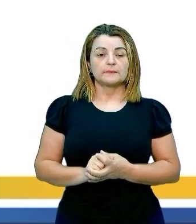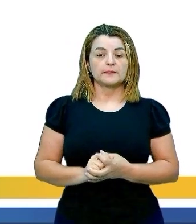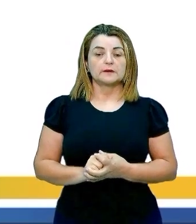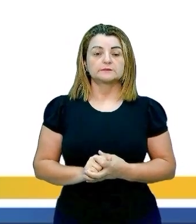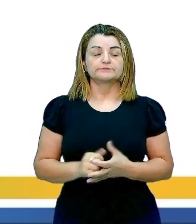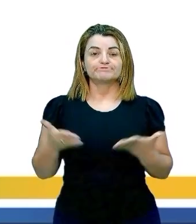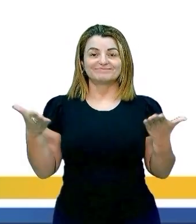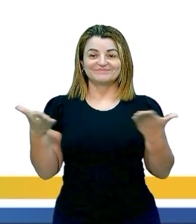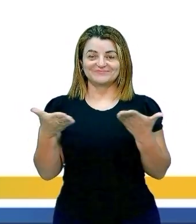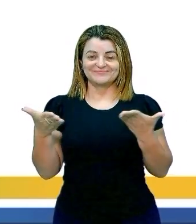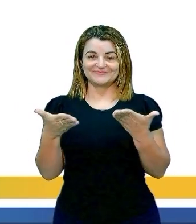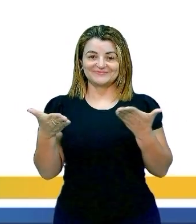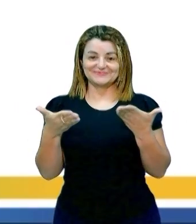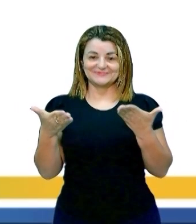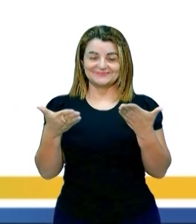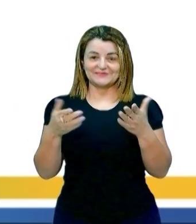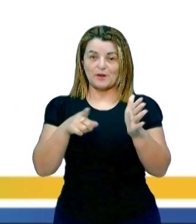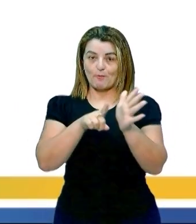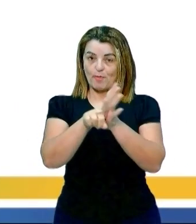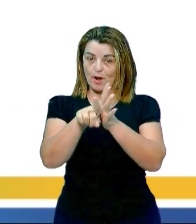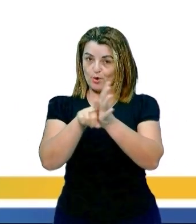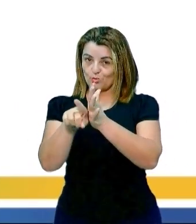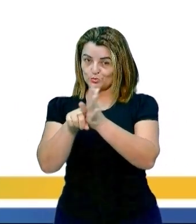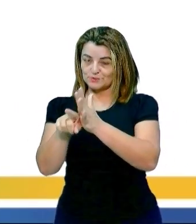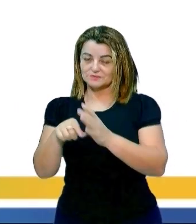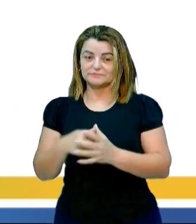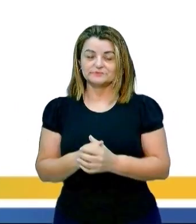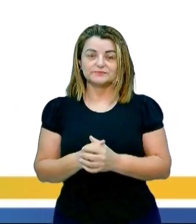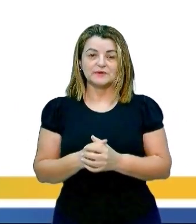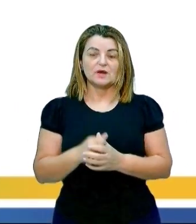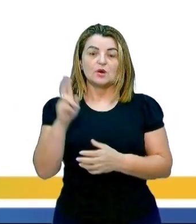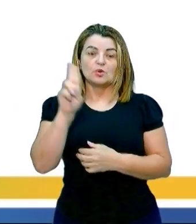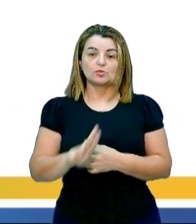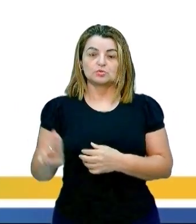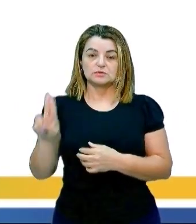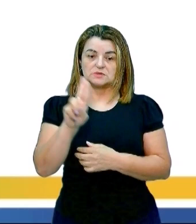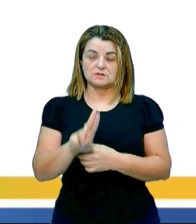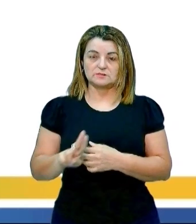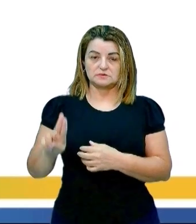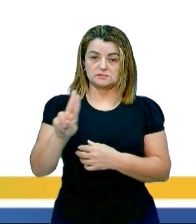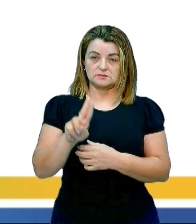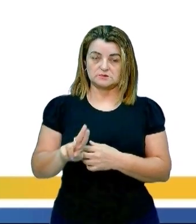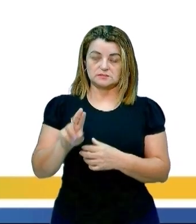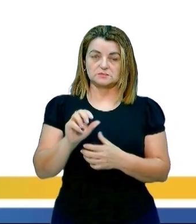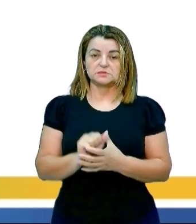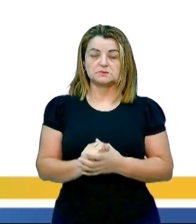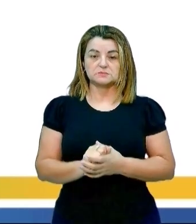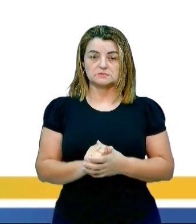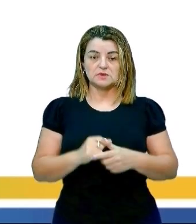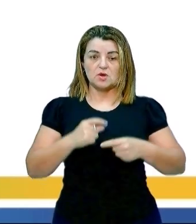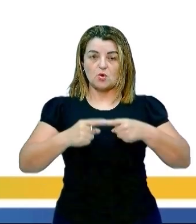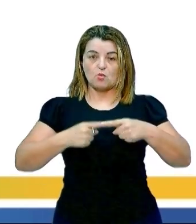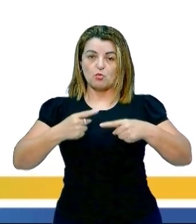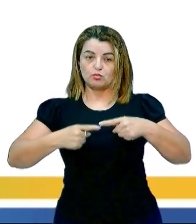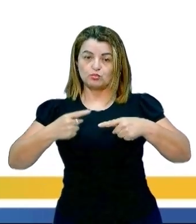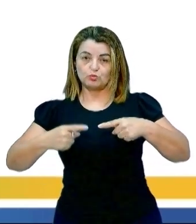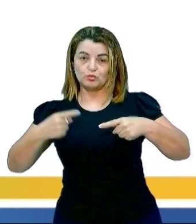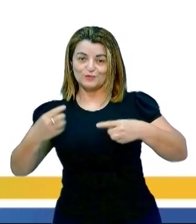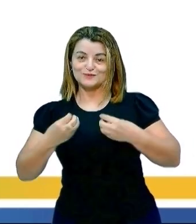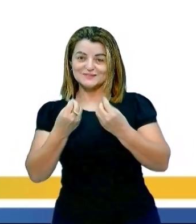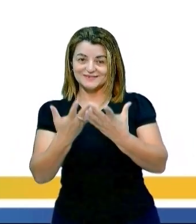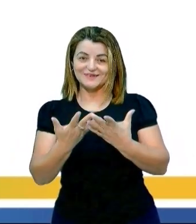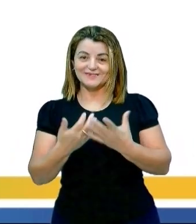Agora, nós vamos para as nossas questões. Utilizamos, então, aquele livrinho que vocês